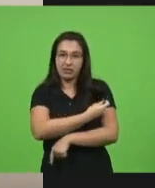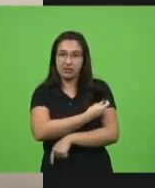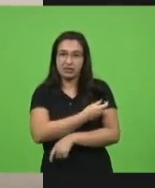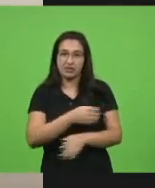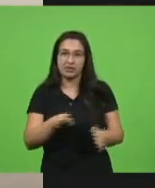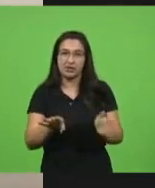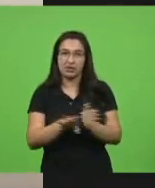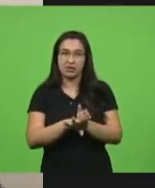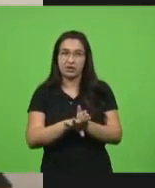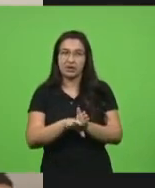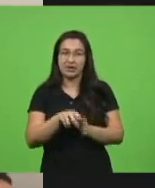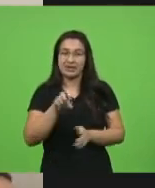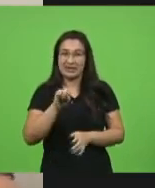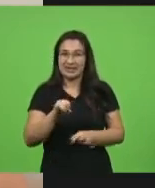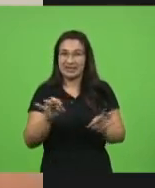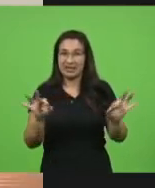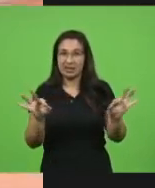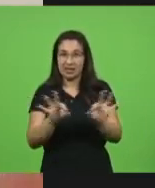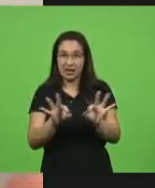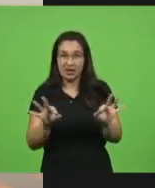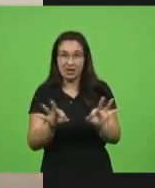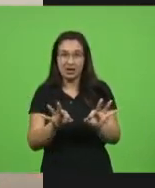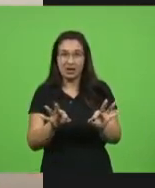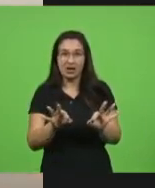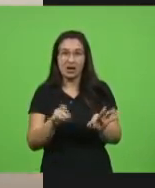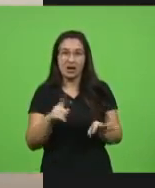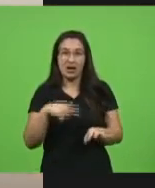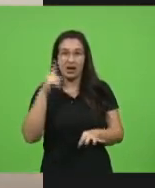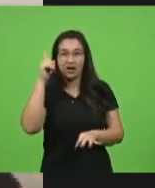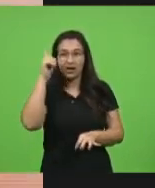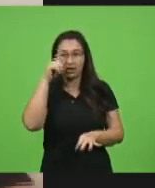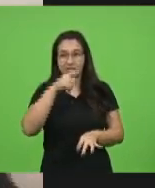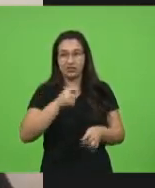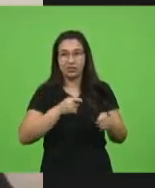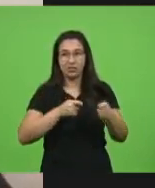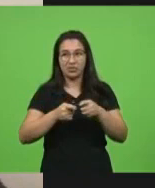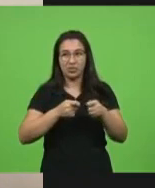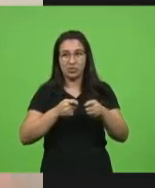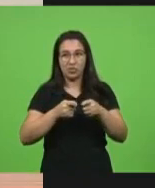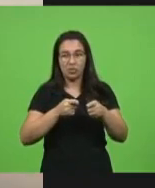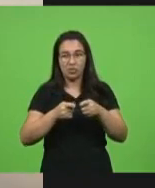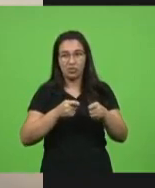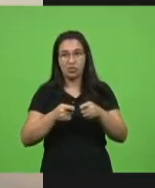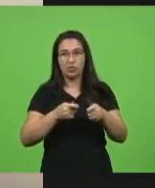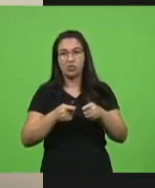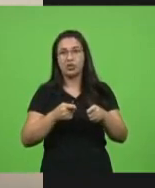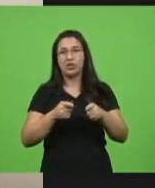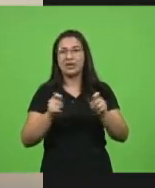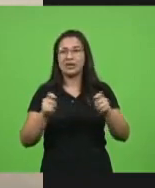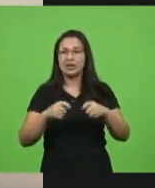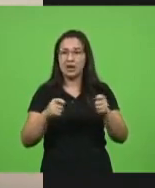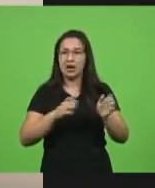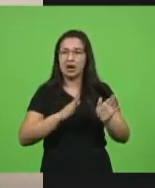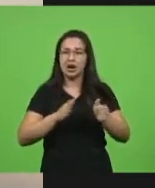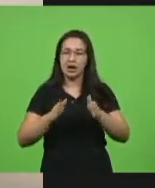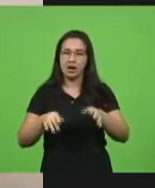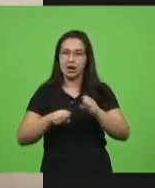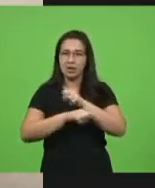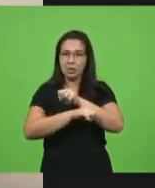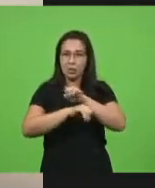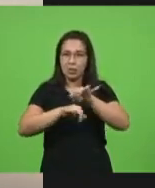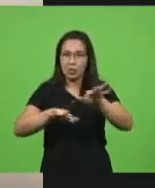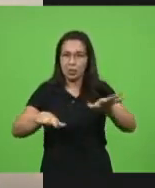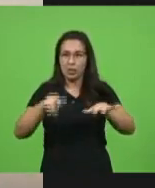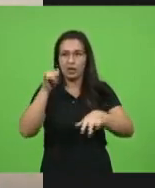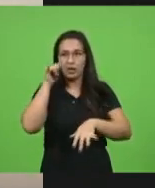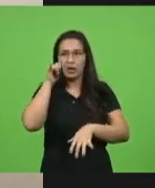dificilmente nós vamos ter um controle da proliferação do vírus do